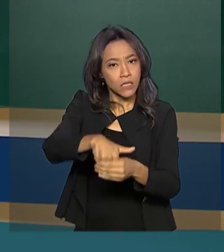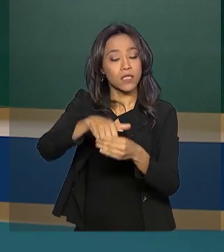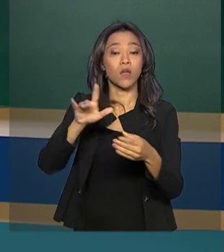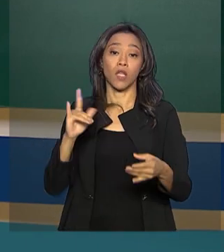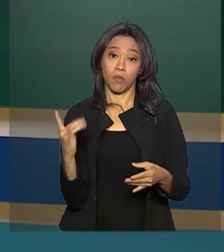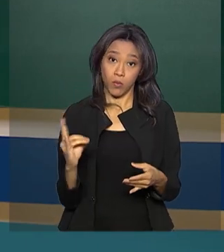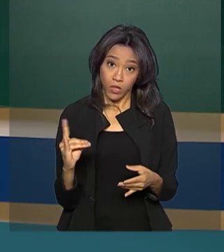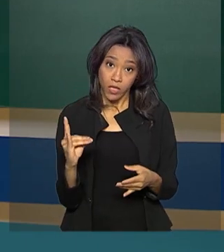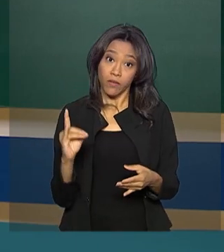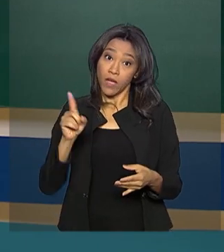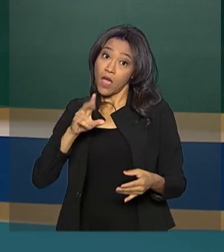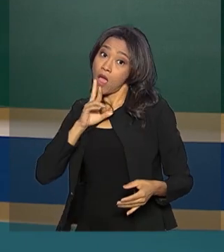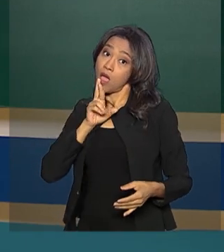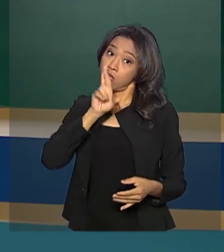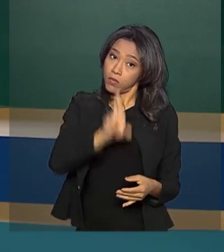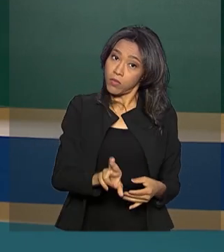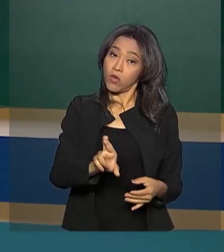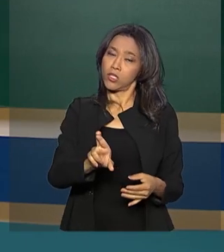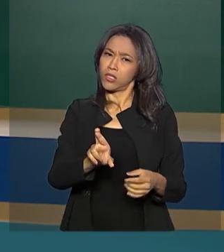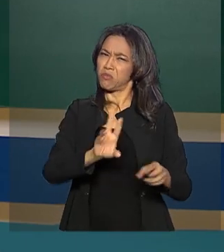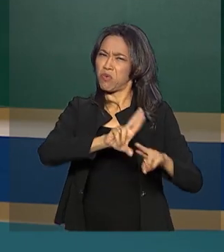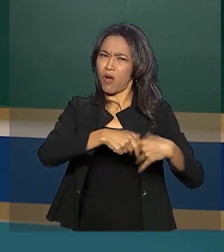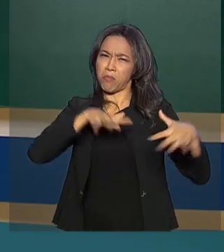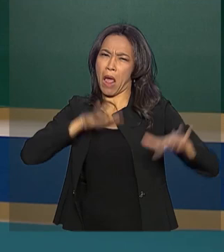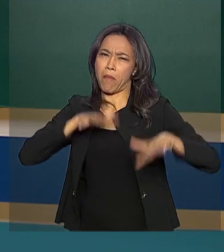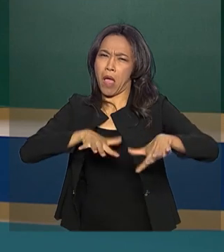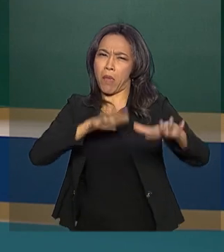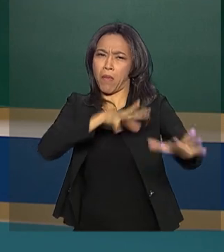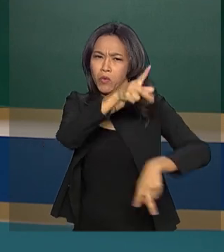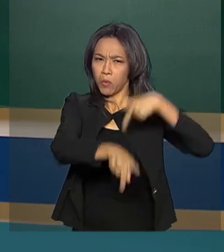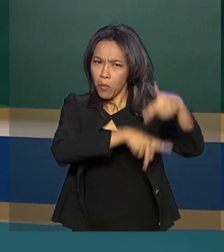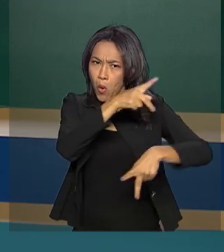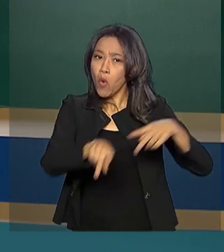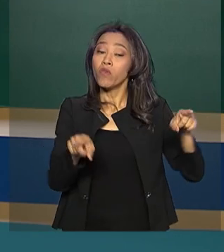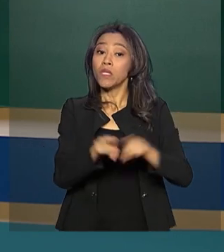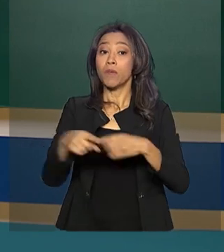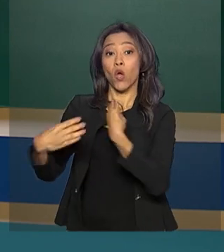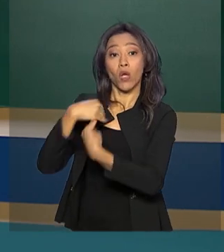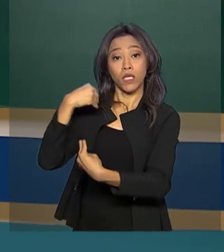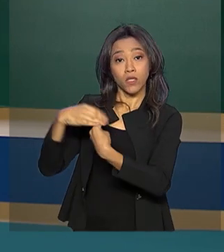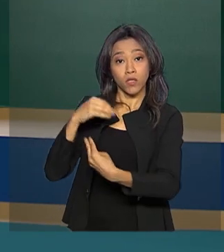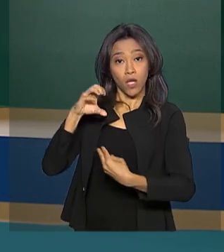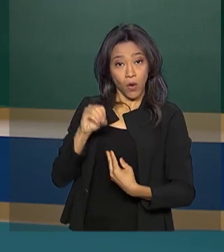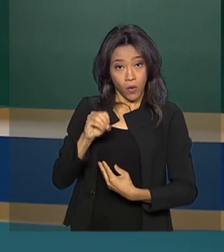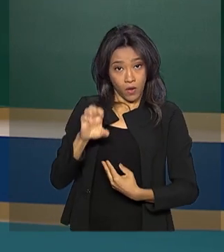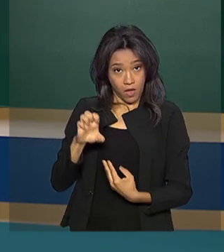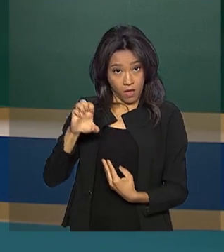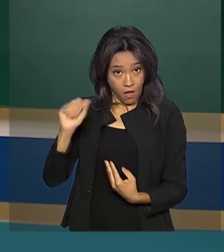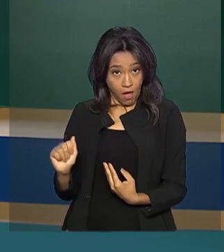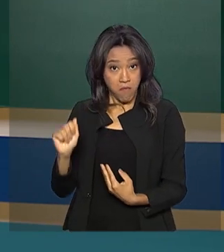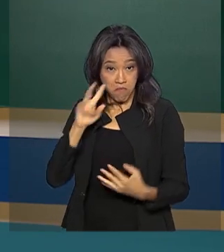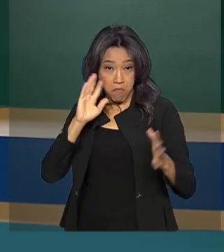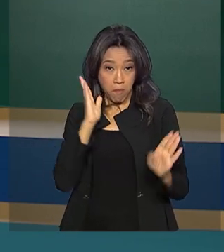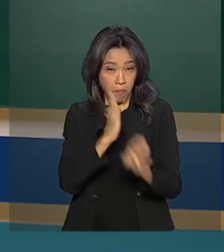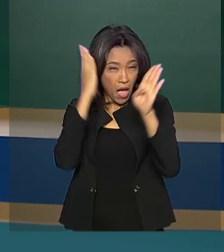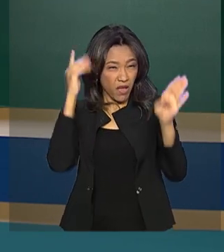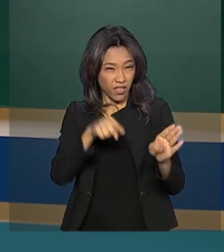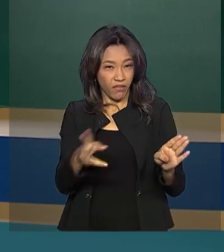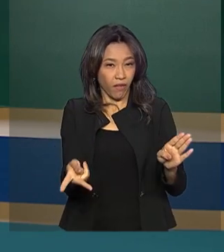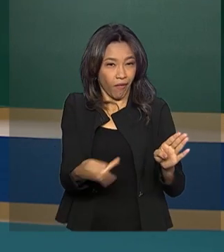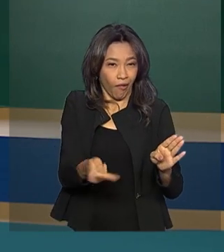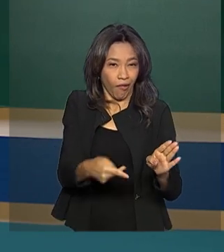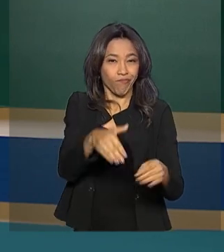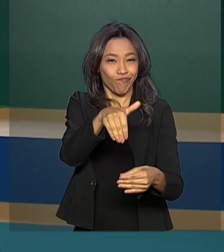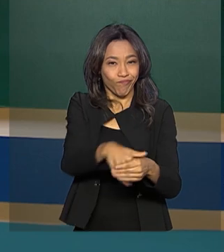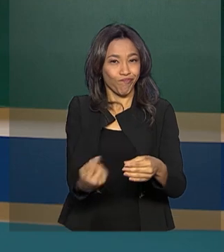em resposta às legítimas manifestações do povo e às recomendações da OEA. após a constatação das irregularidades.